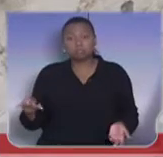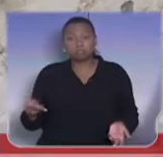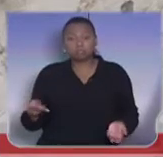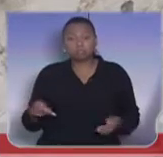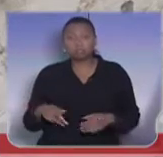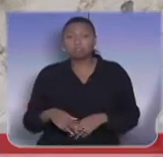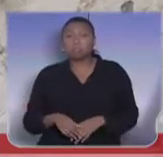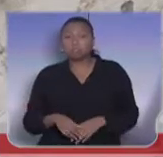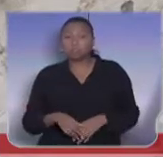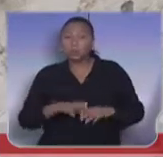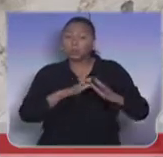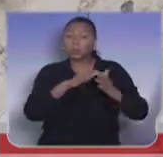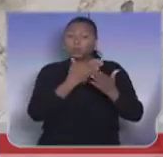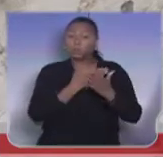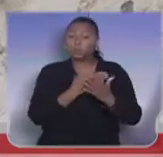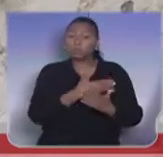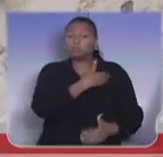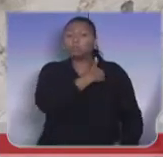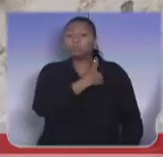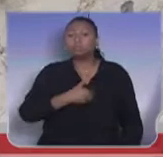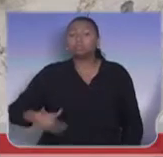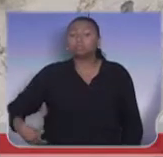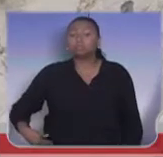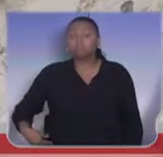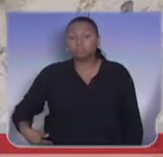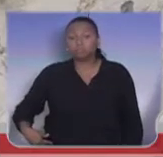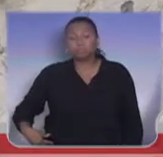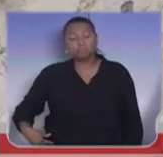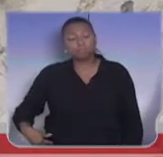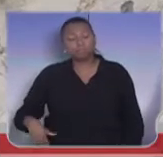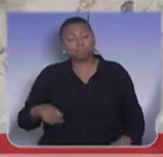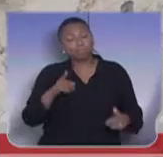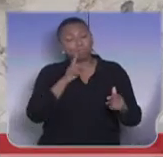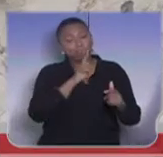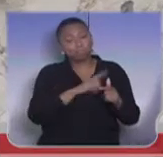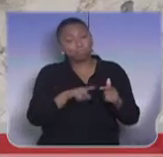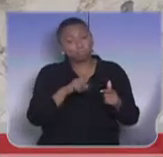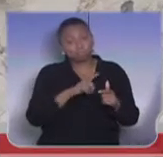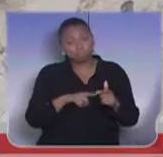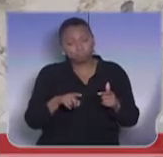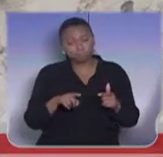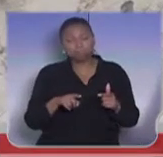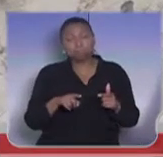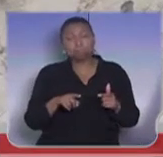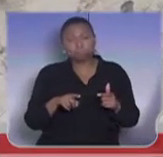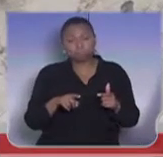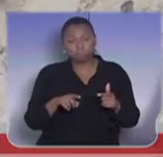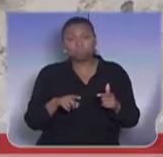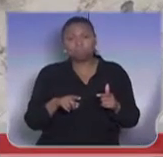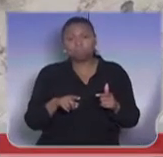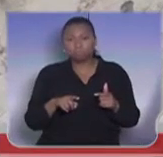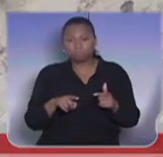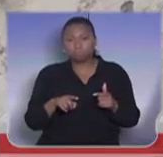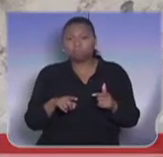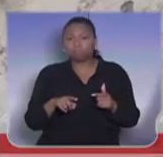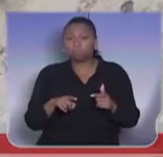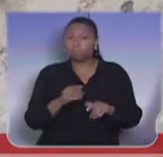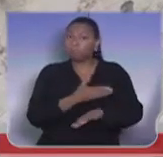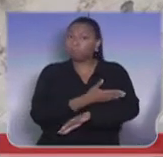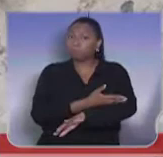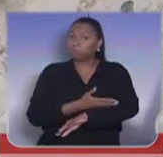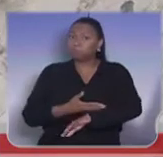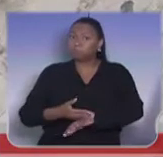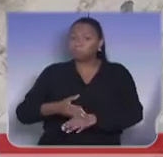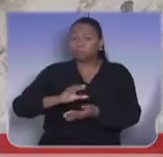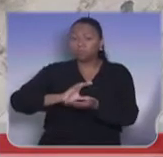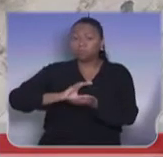pública é uma tragédia, se investe mais no